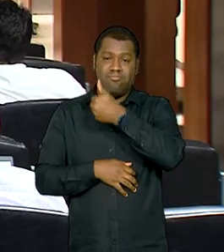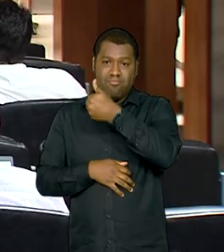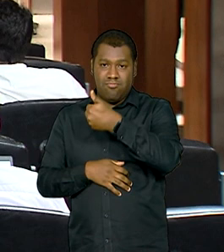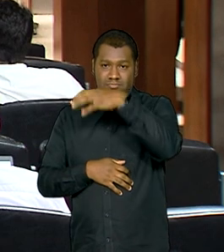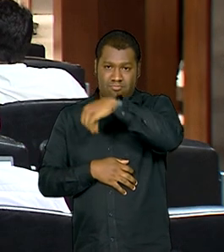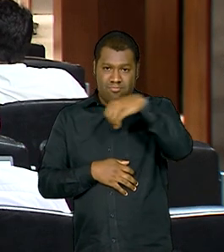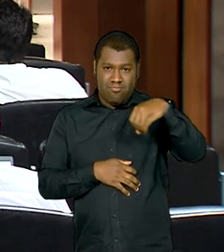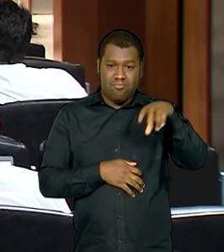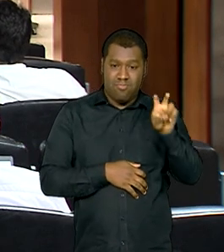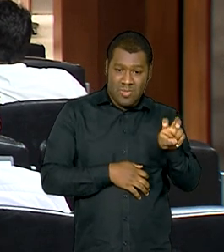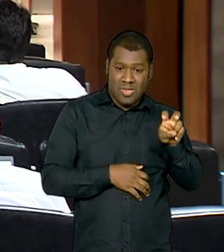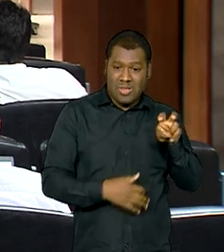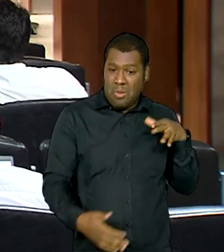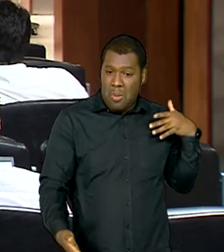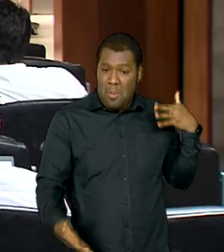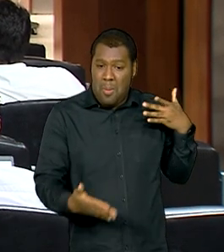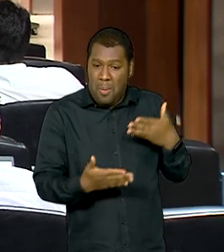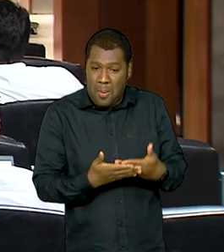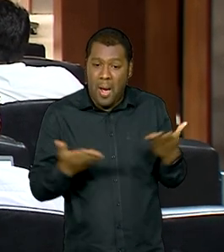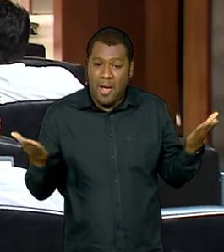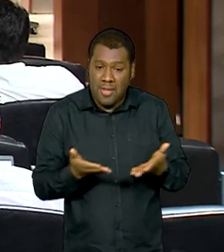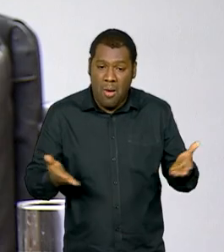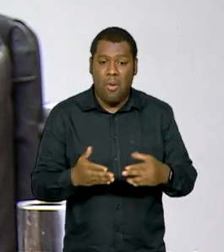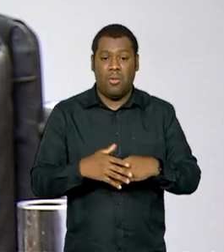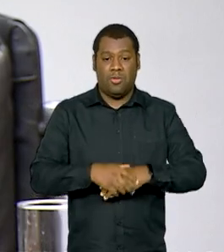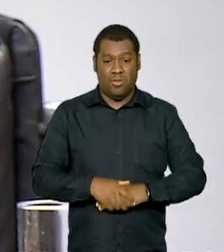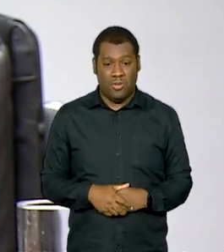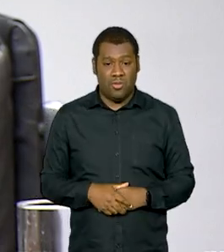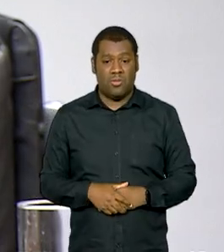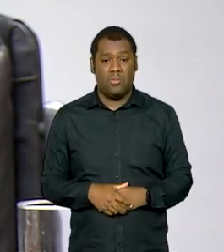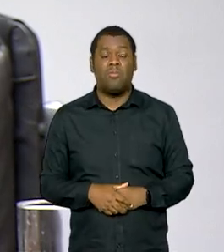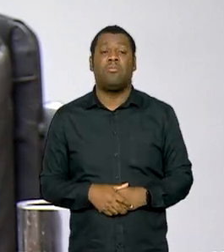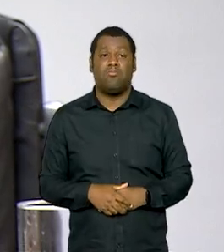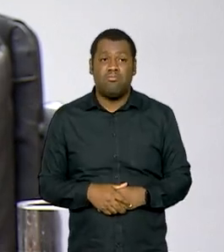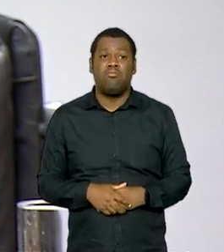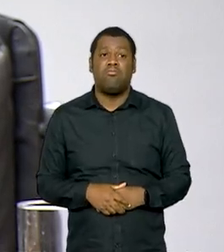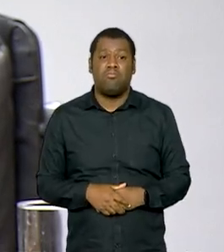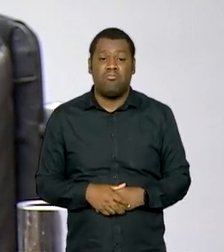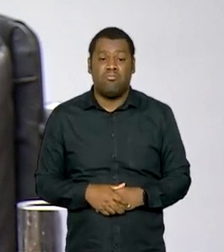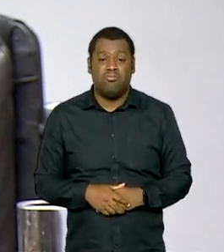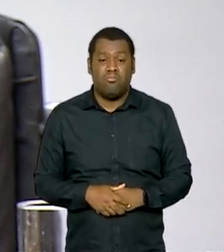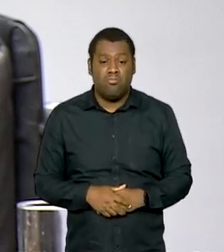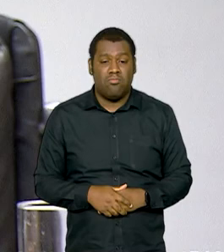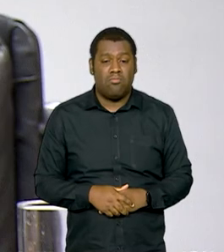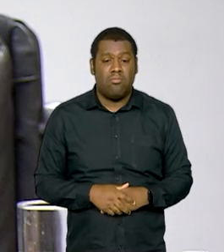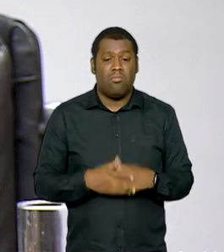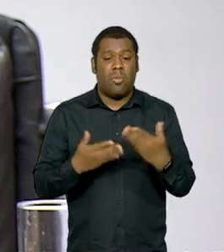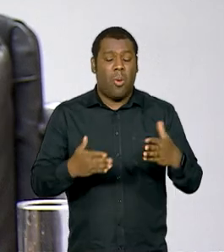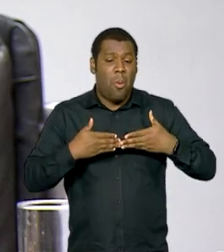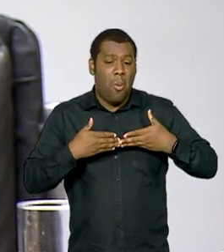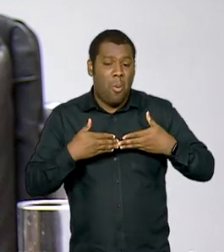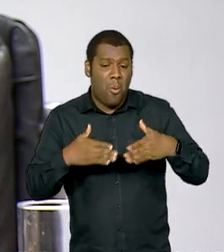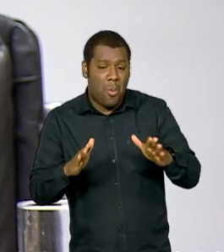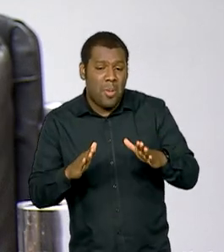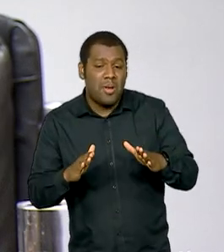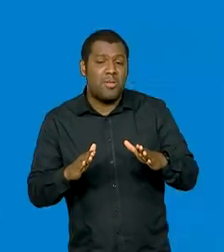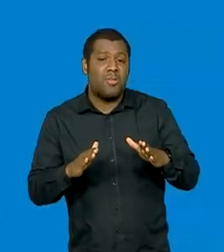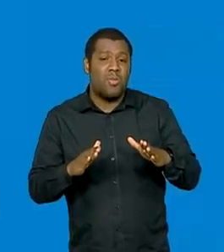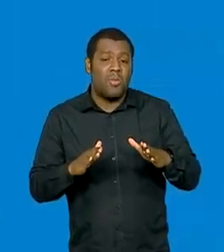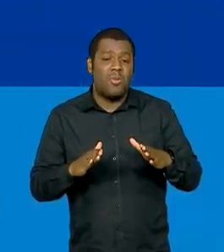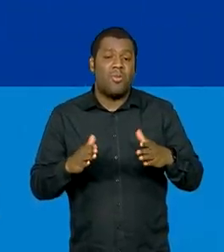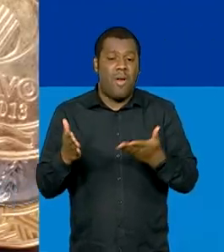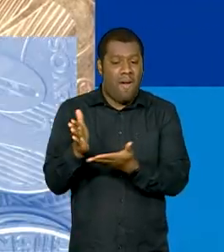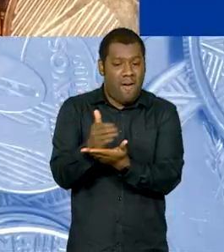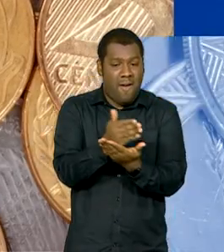Foi o melhor resultado para um mês desde 1995, quando começou a série histórica.